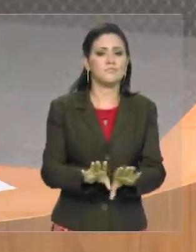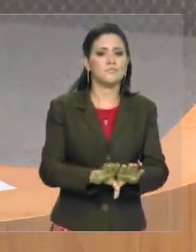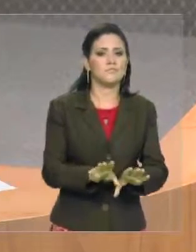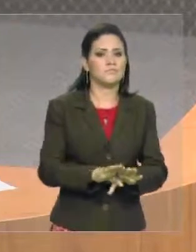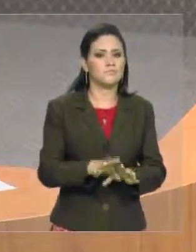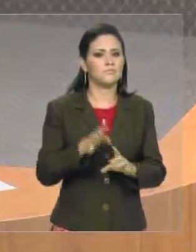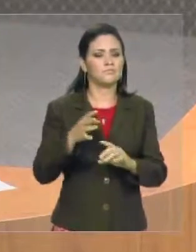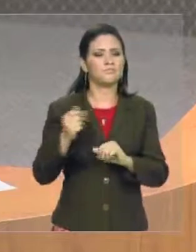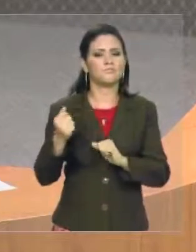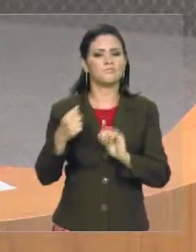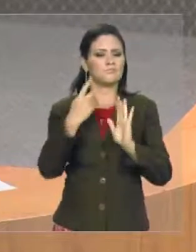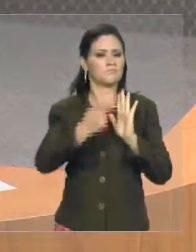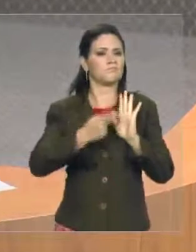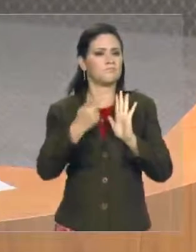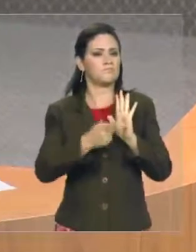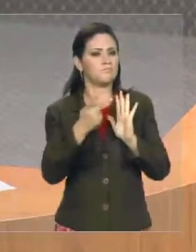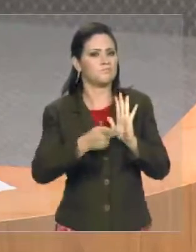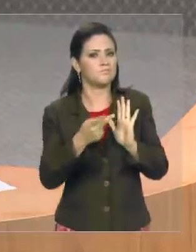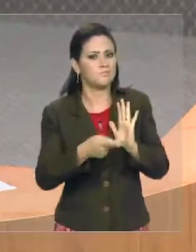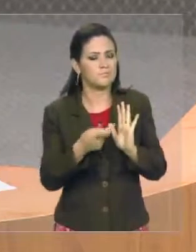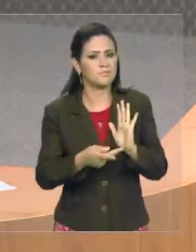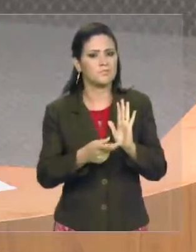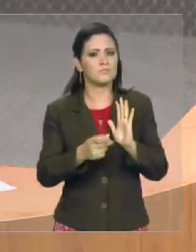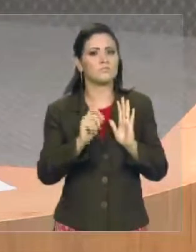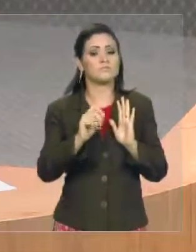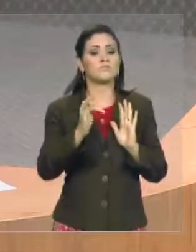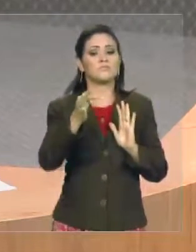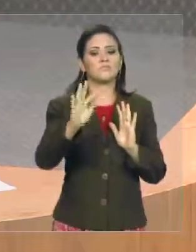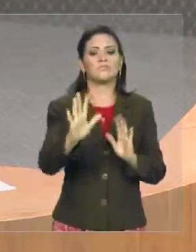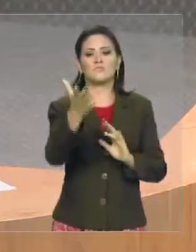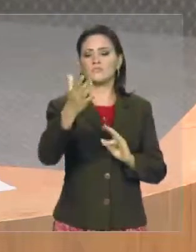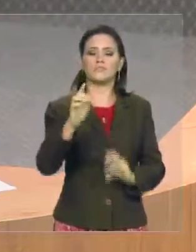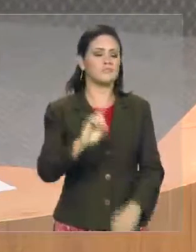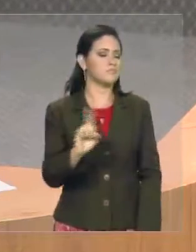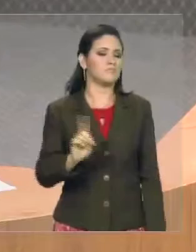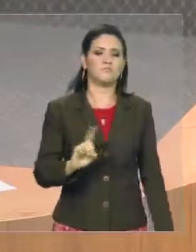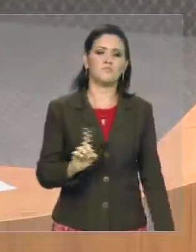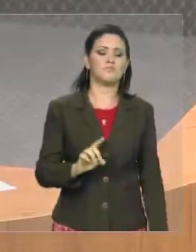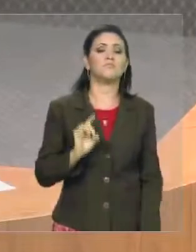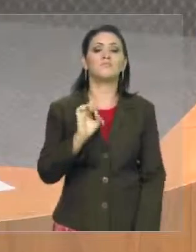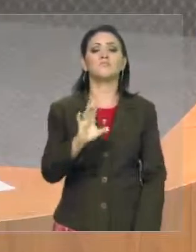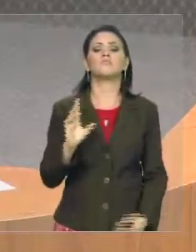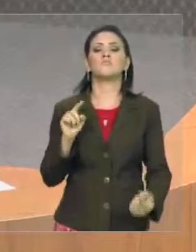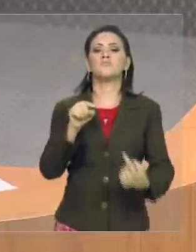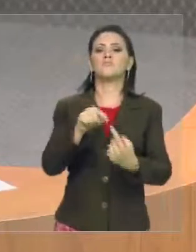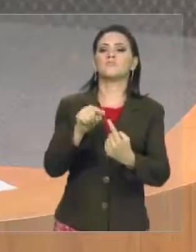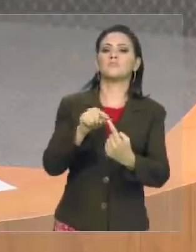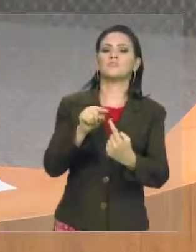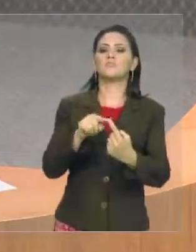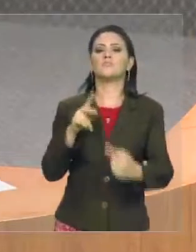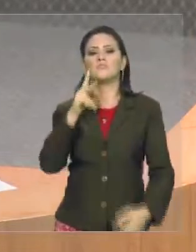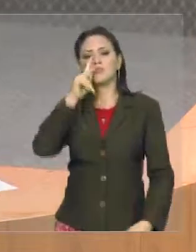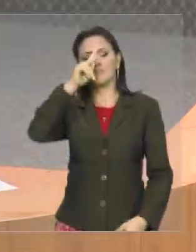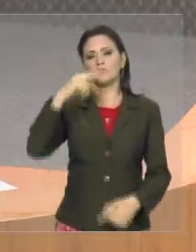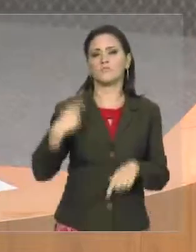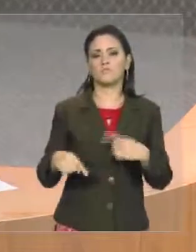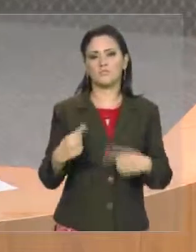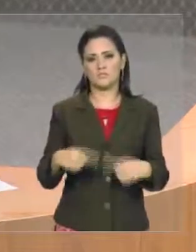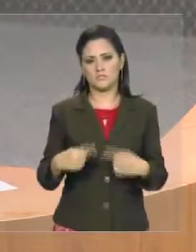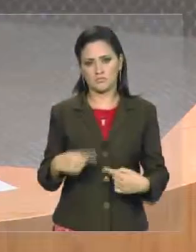provavelmente, não serão realizadas visando apenas a conquista do poder político ou outras vantagens correlacionadas.